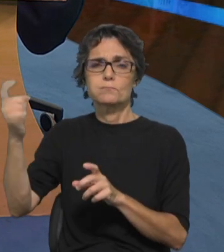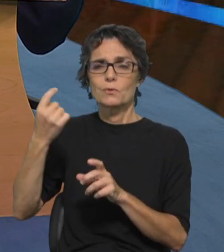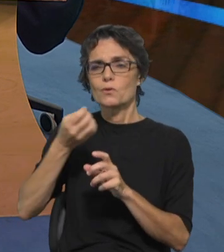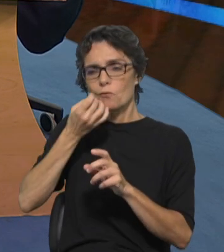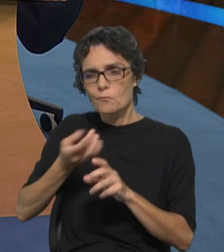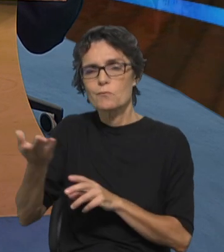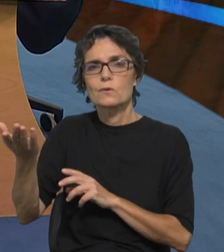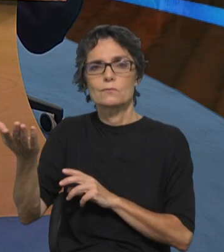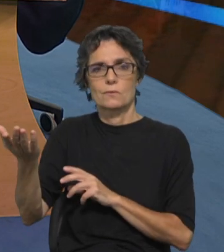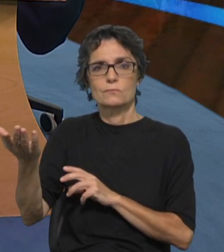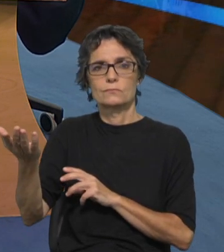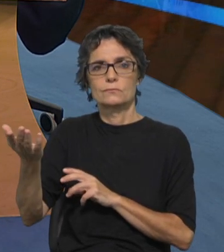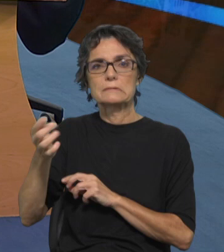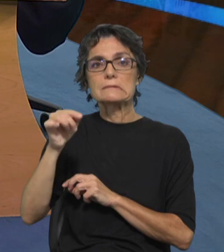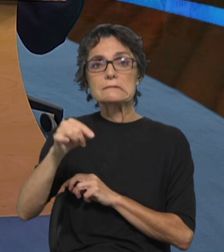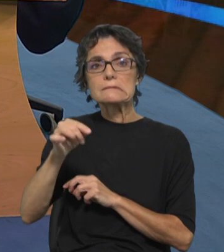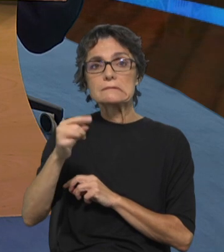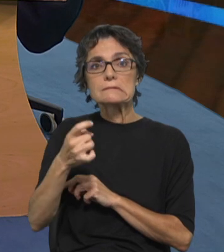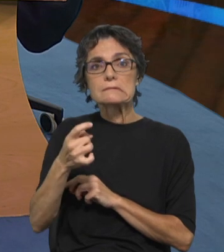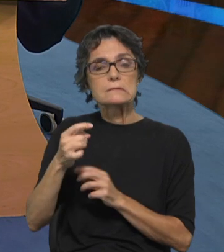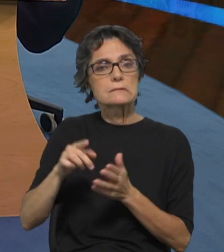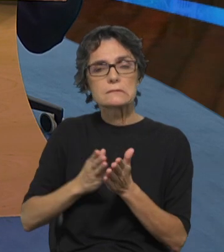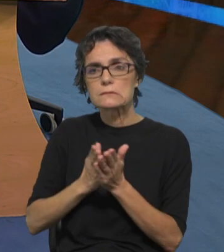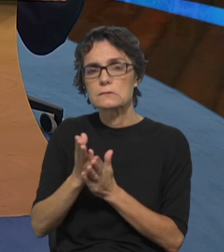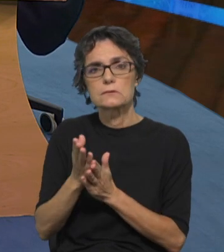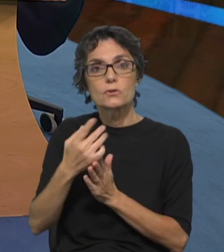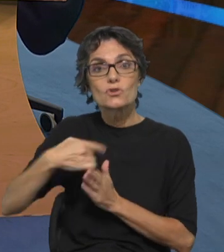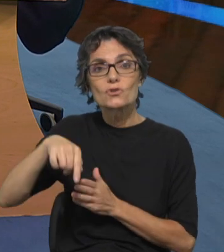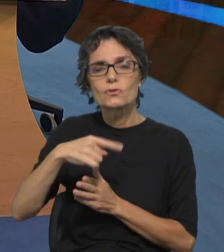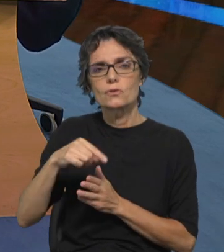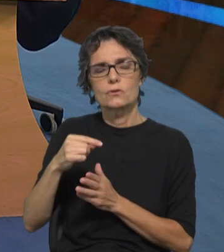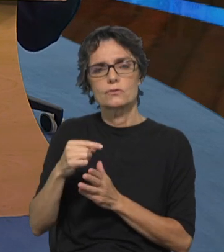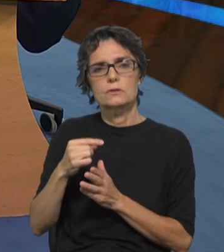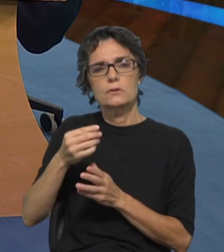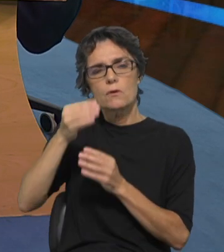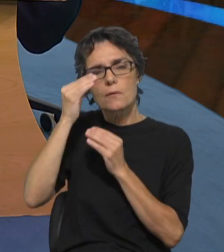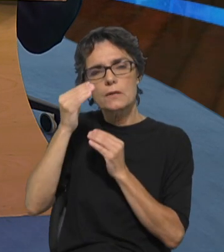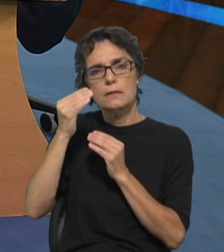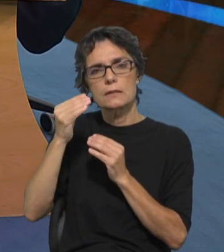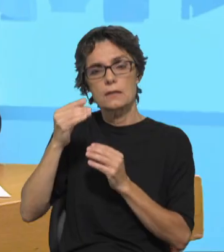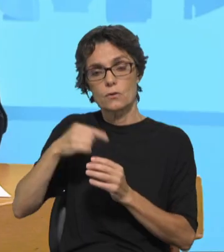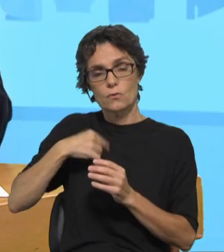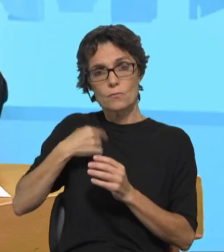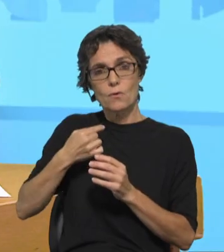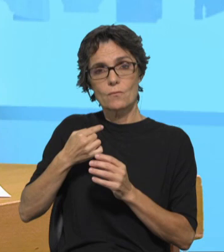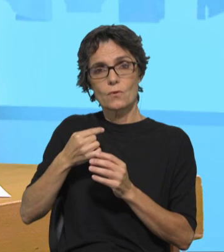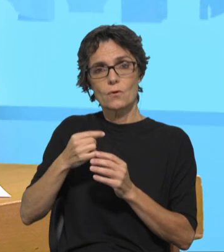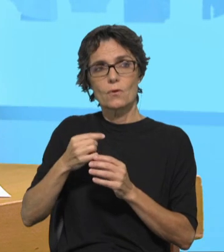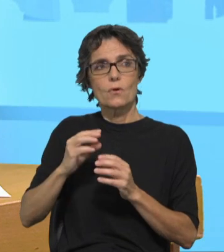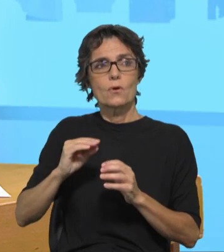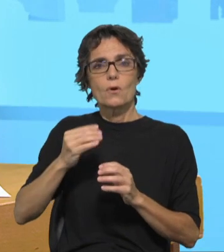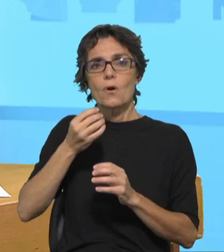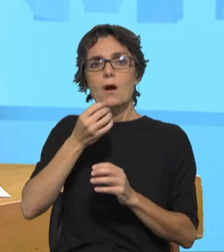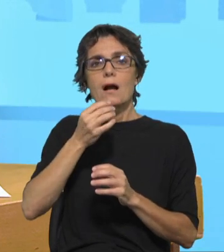uma necessidade permanente, não é? De aprender a ser perdoado, para aprender a perdoar. Fazer o